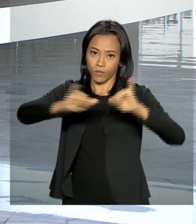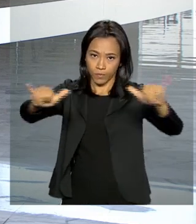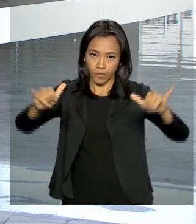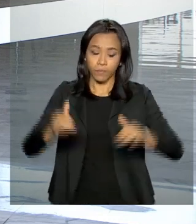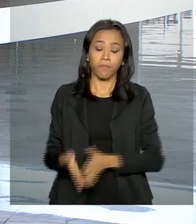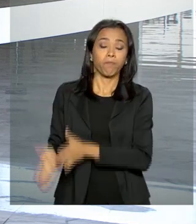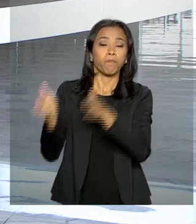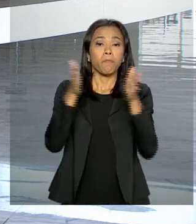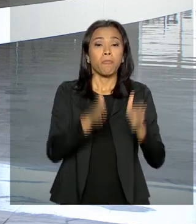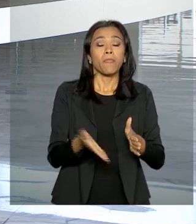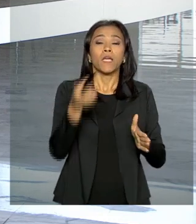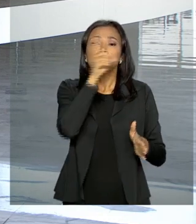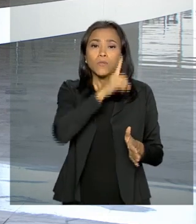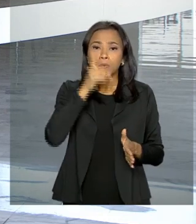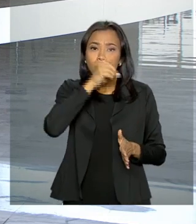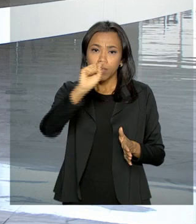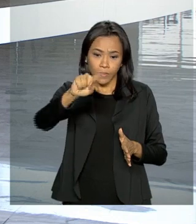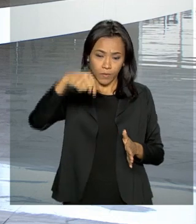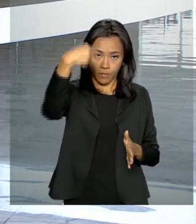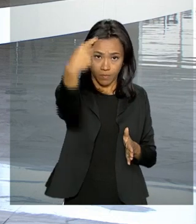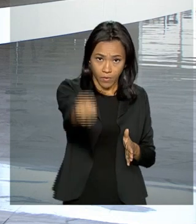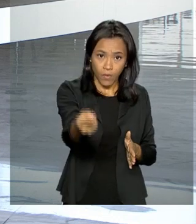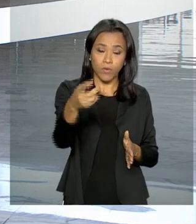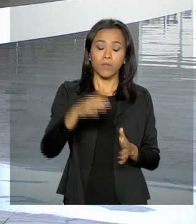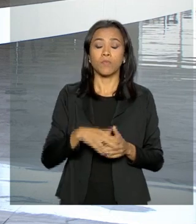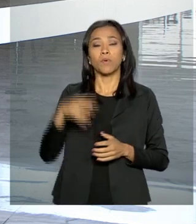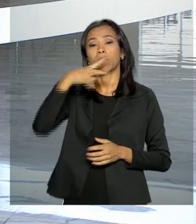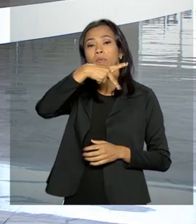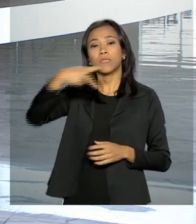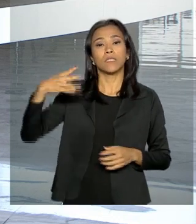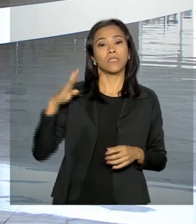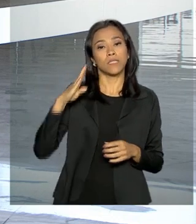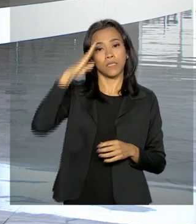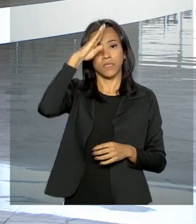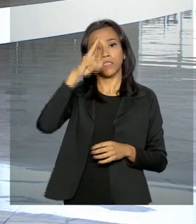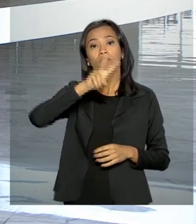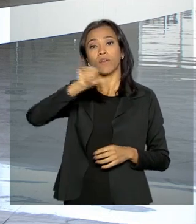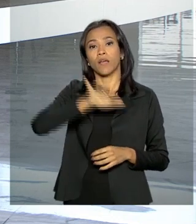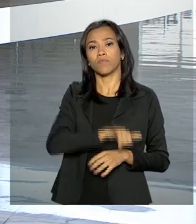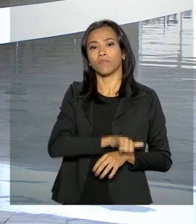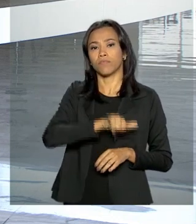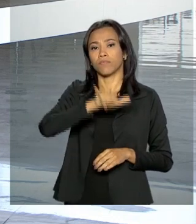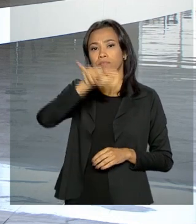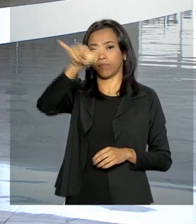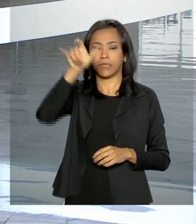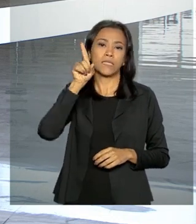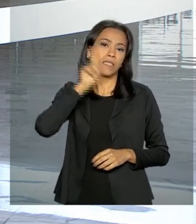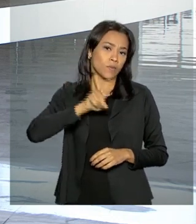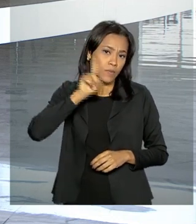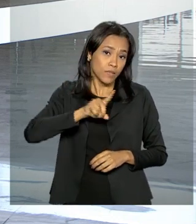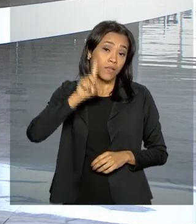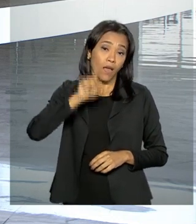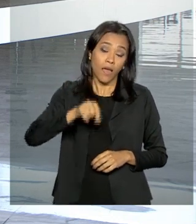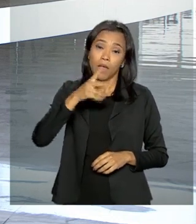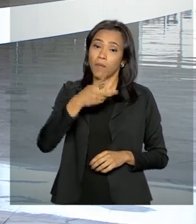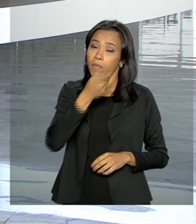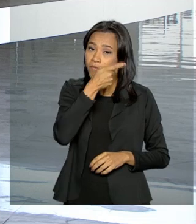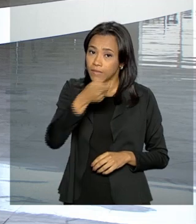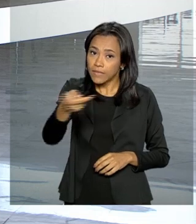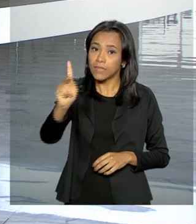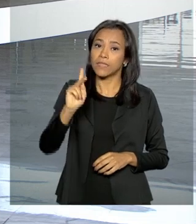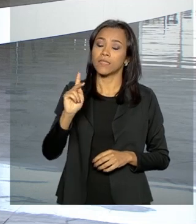domingo, no próximo domingo, o presidente Jair Bolsonaro embarca para os Estados Unidos. Será uma visita bilateral.